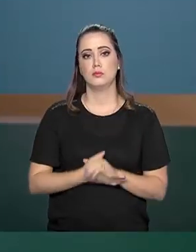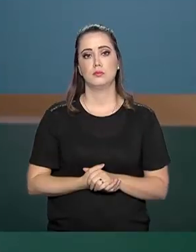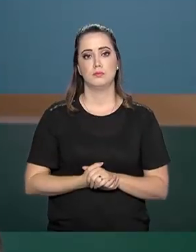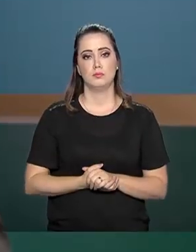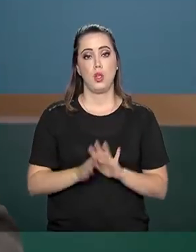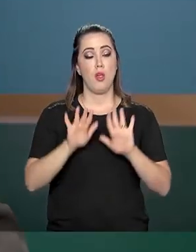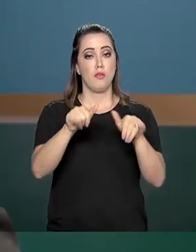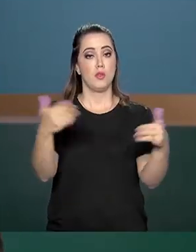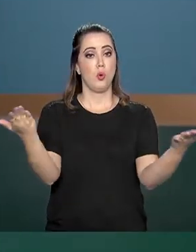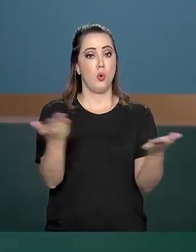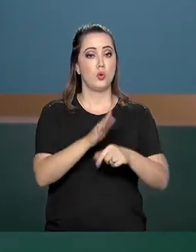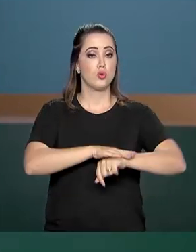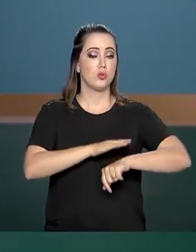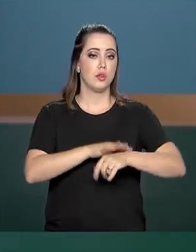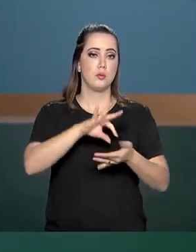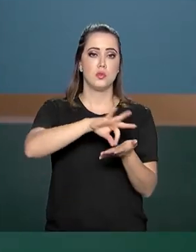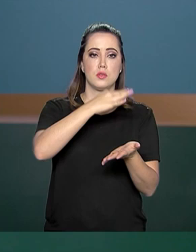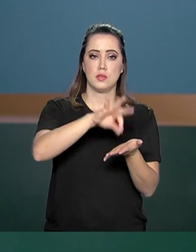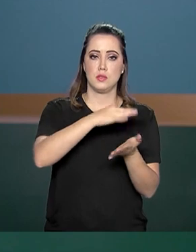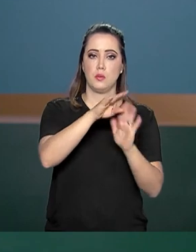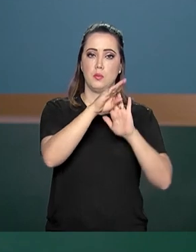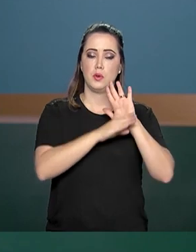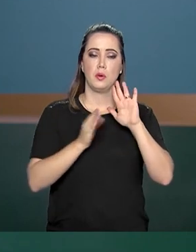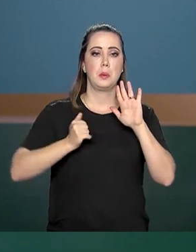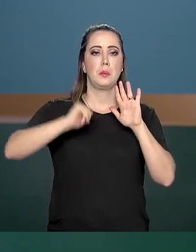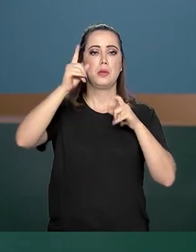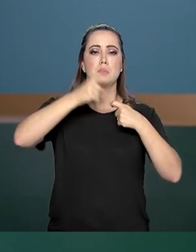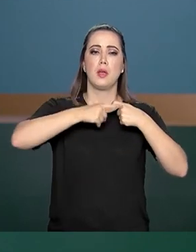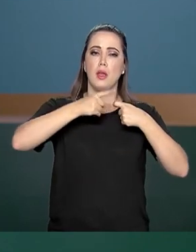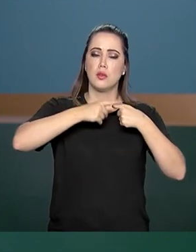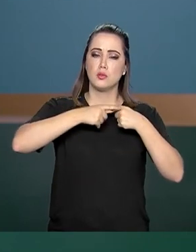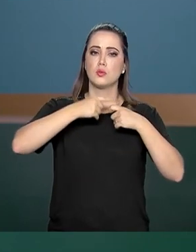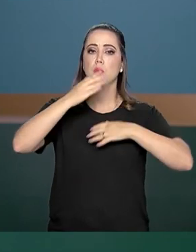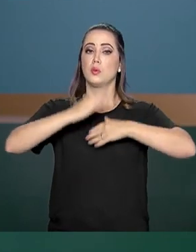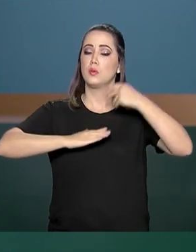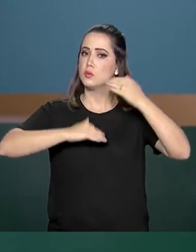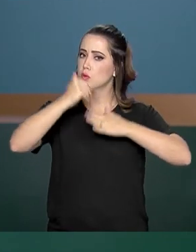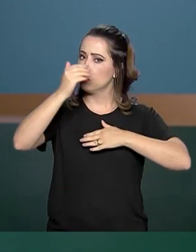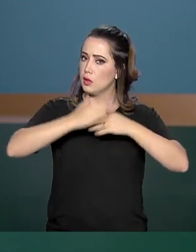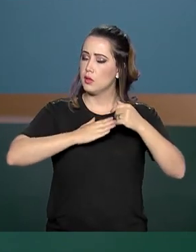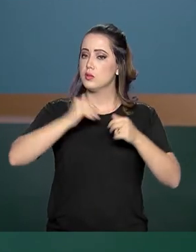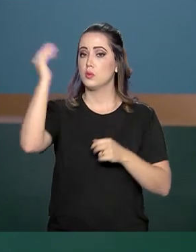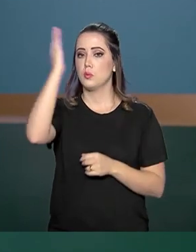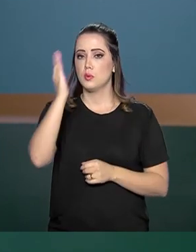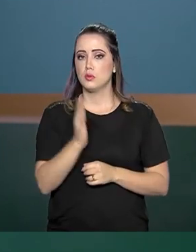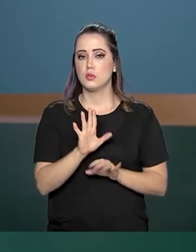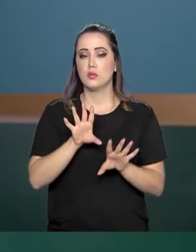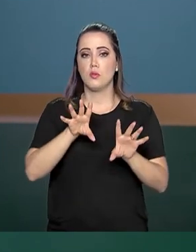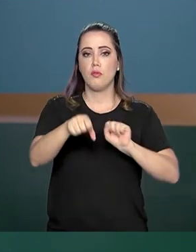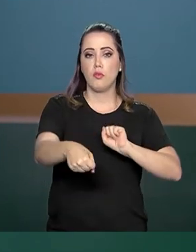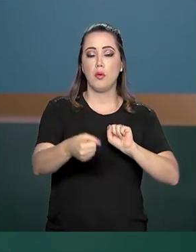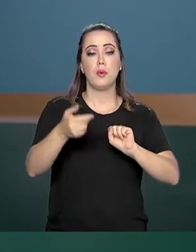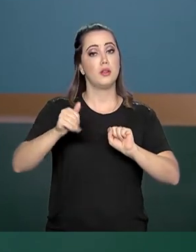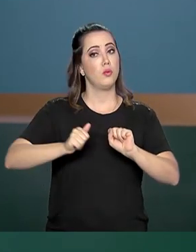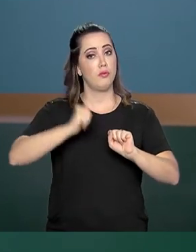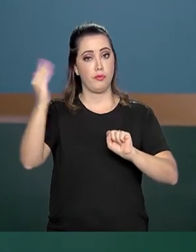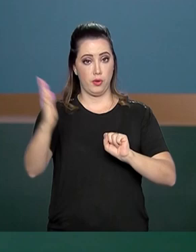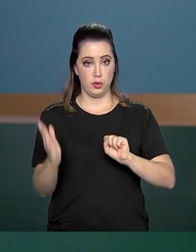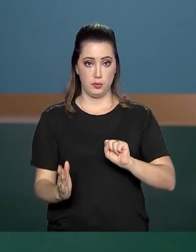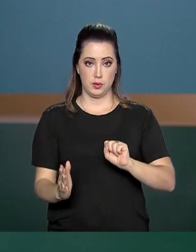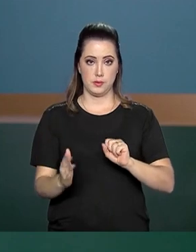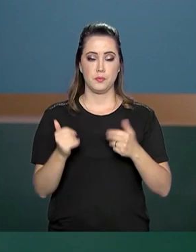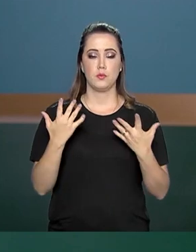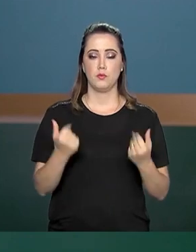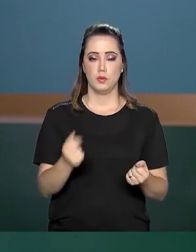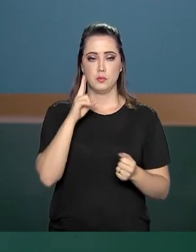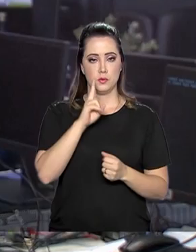Termina hoje o prazo de inscrição do programa Mais Médicos para profissionais brasileiros formados no exterior. Ricardo Ferraz tem